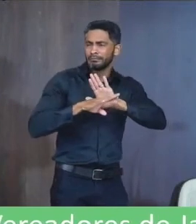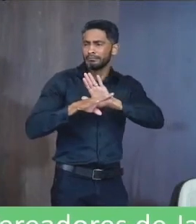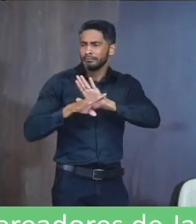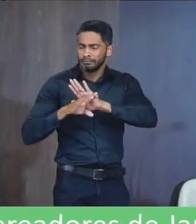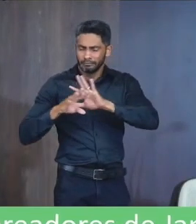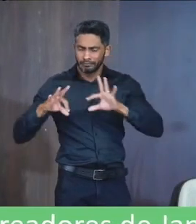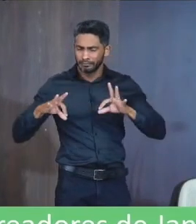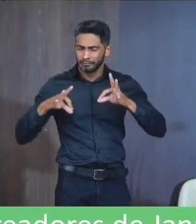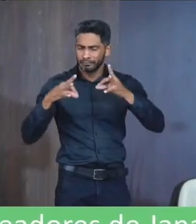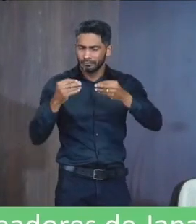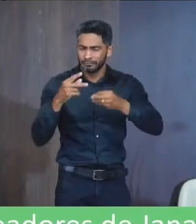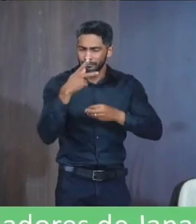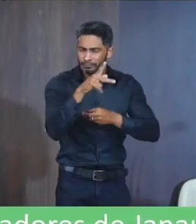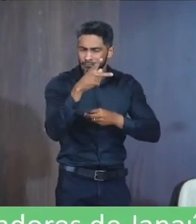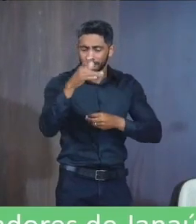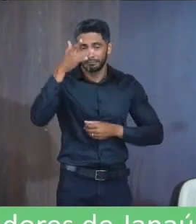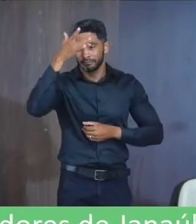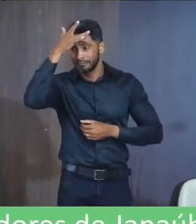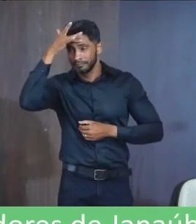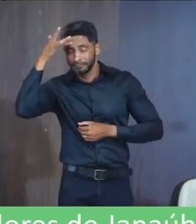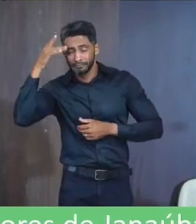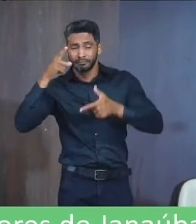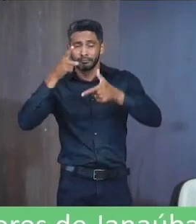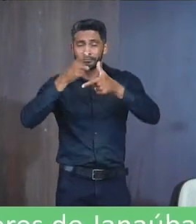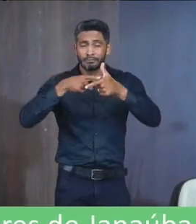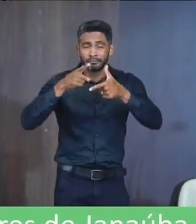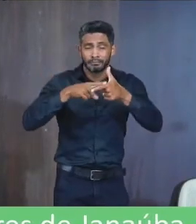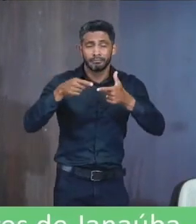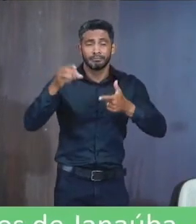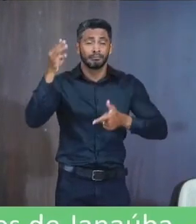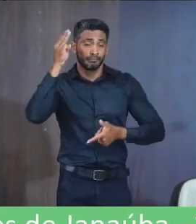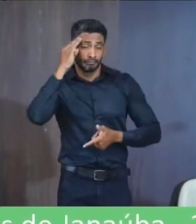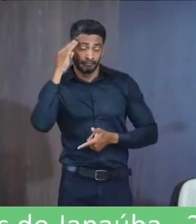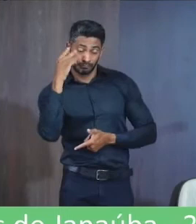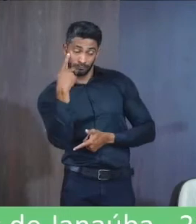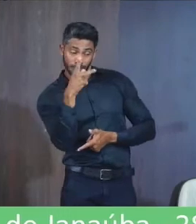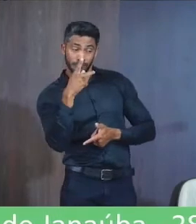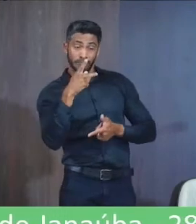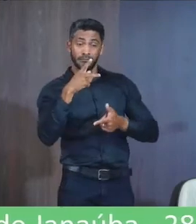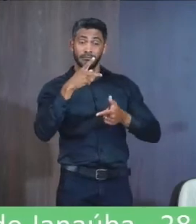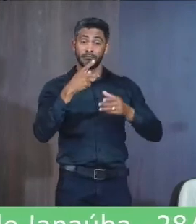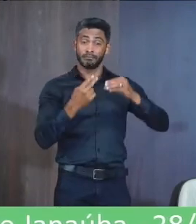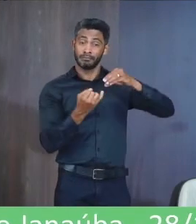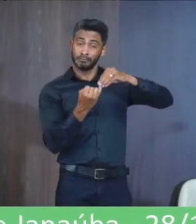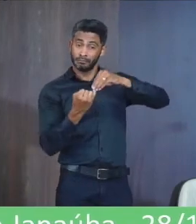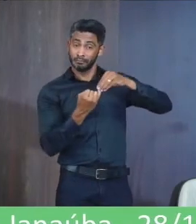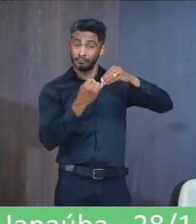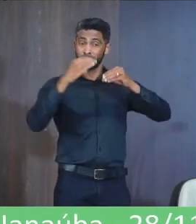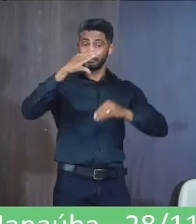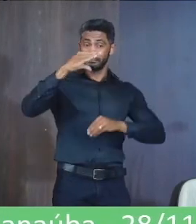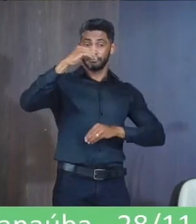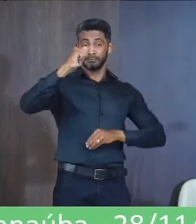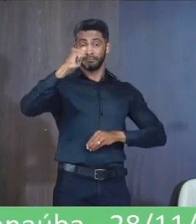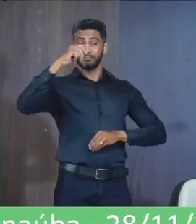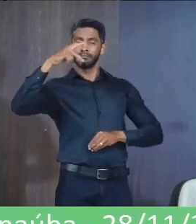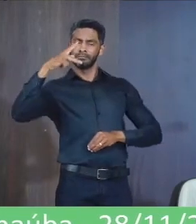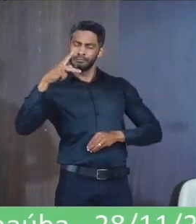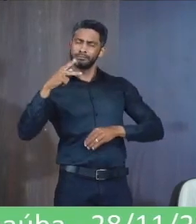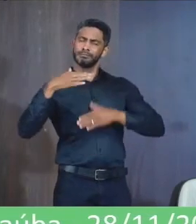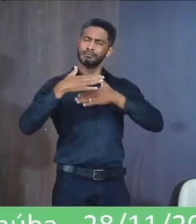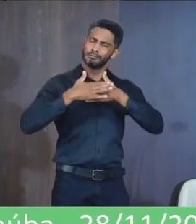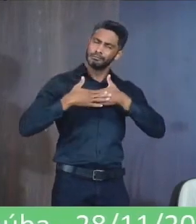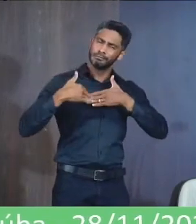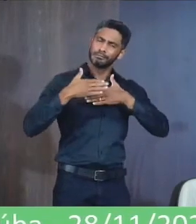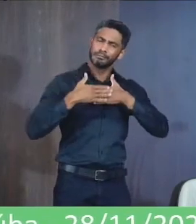Todas aquelas pessoas Com problema mental Ali no CAPS Com maior Com maior carinho E foi